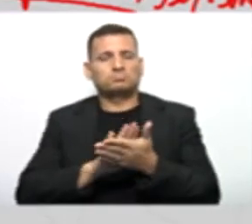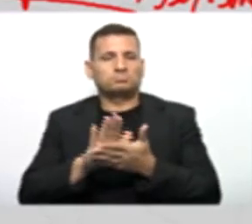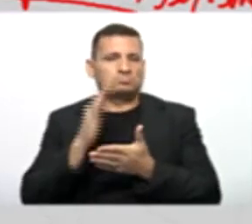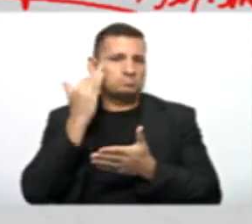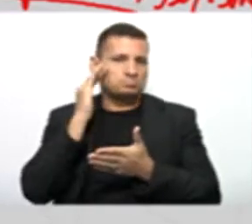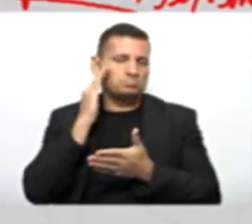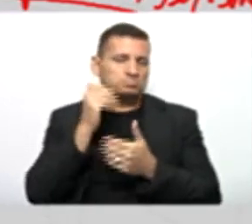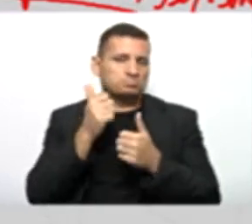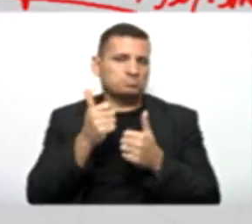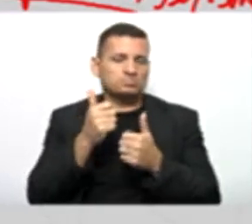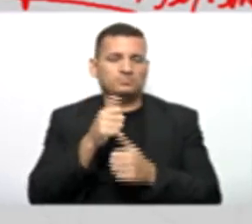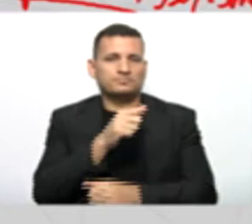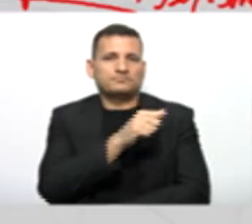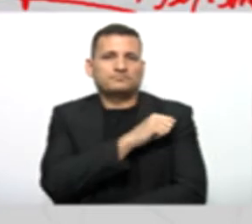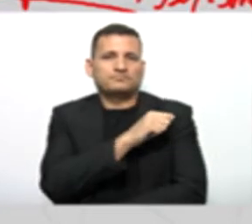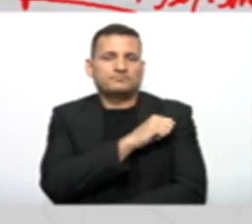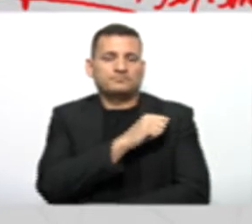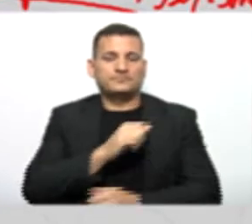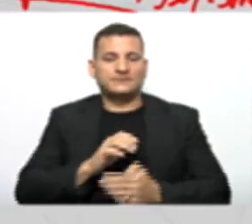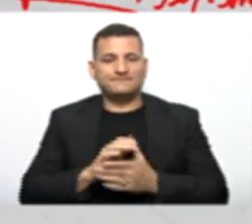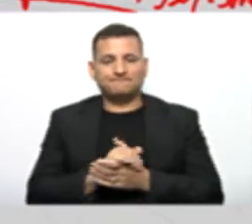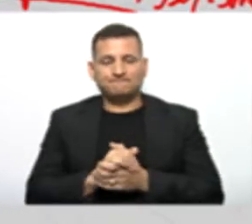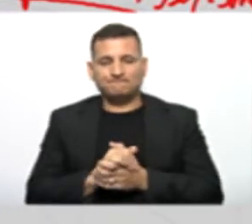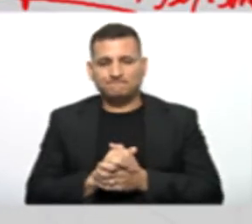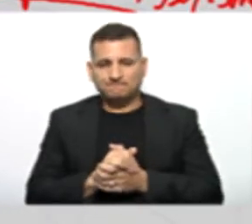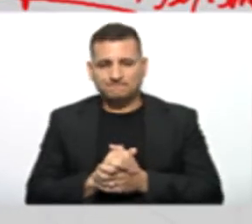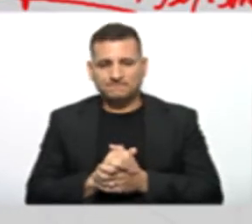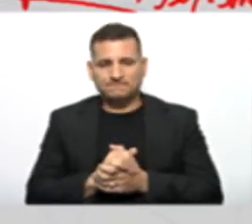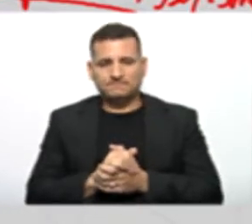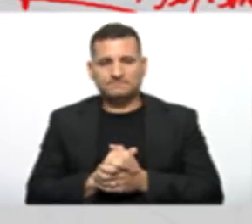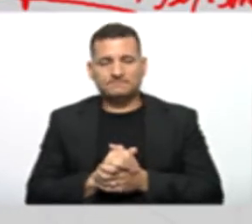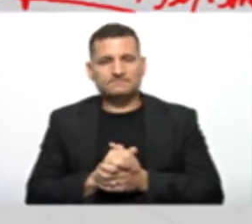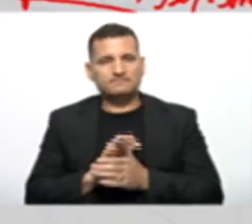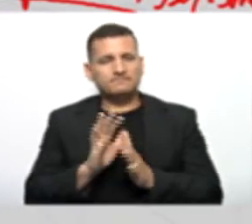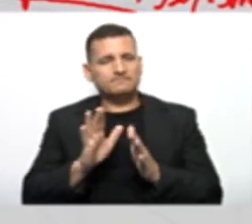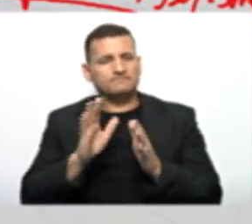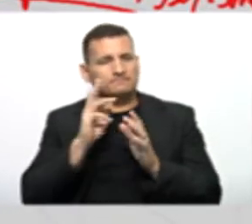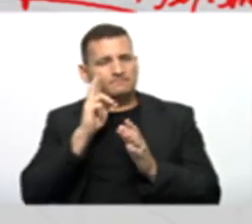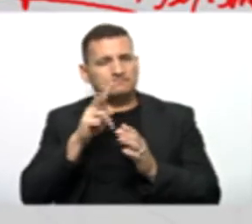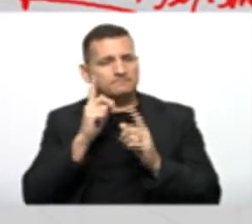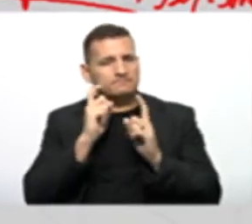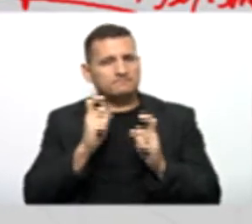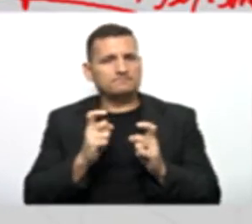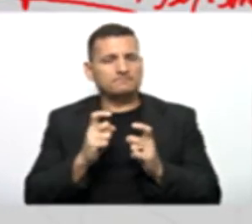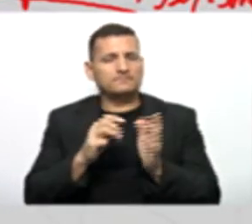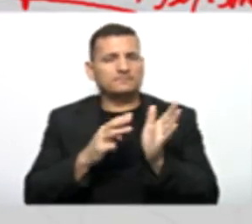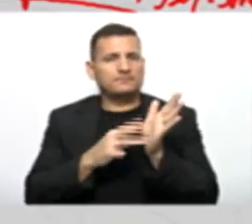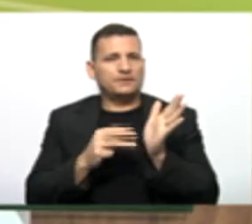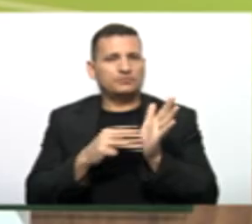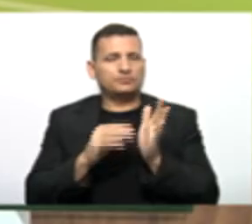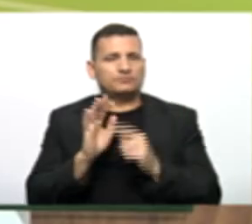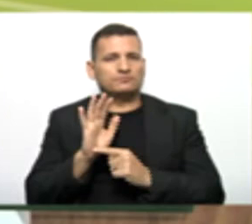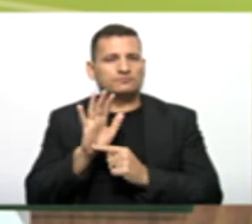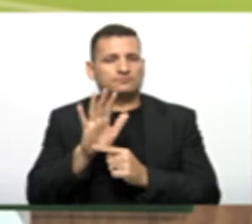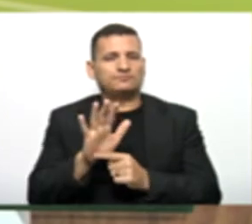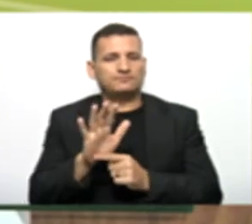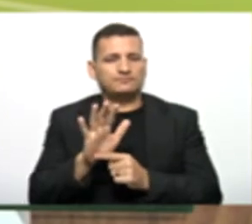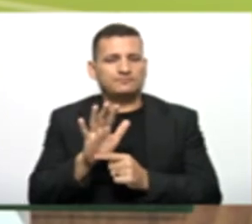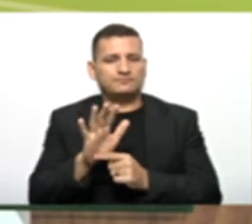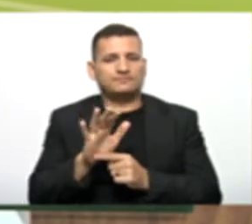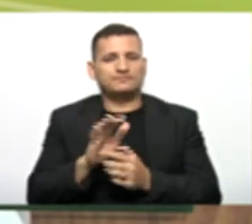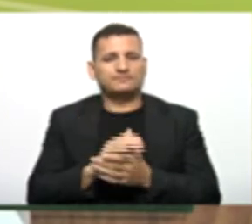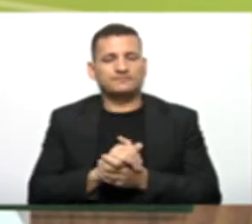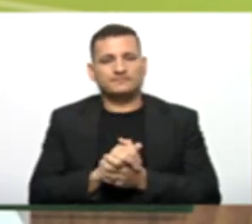Bem É interessante Os métodos De exibir As